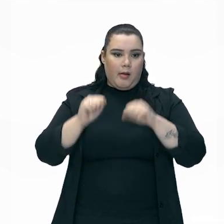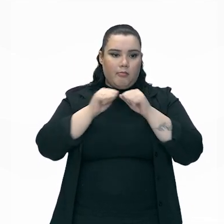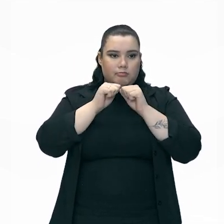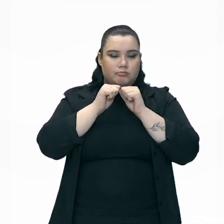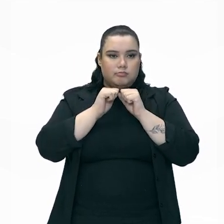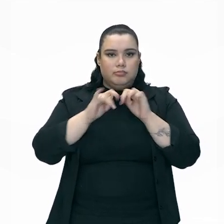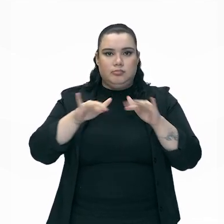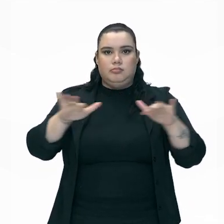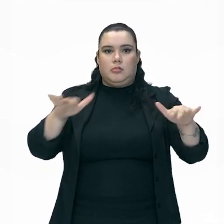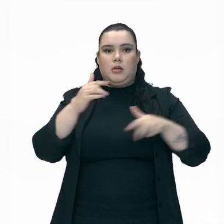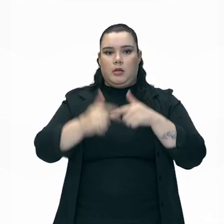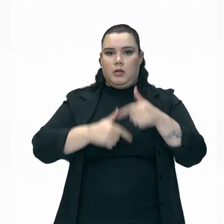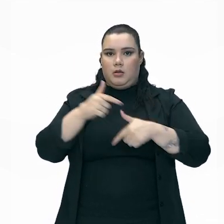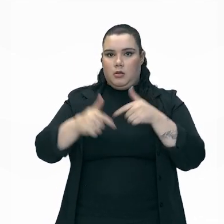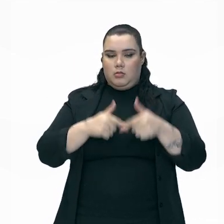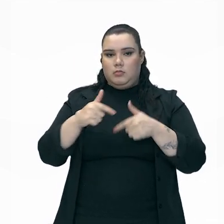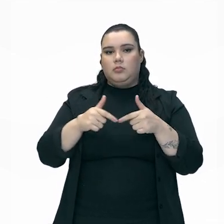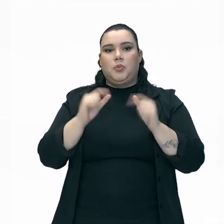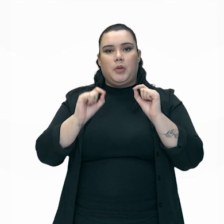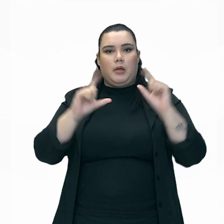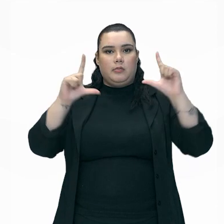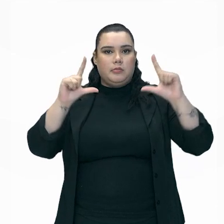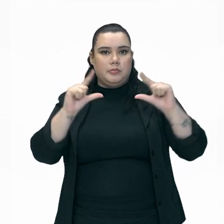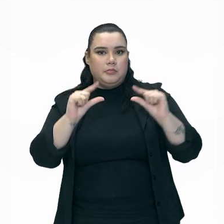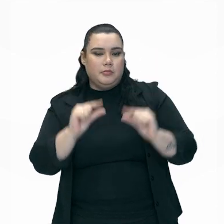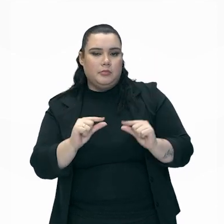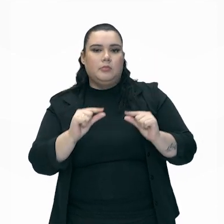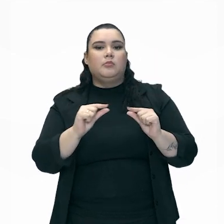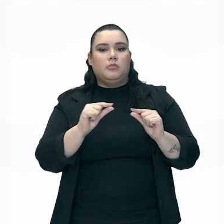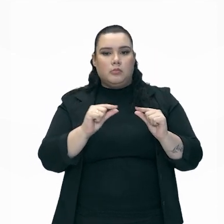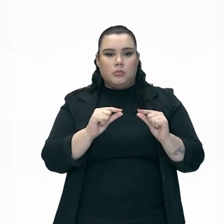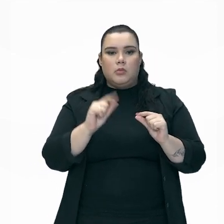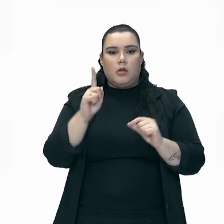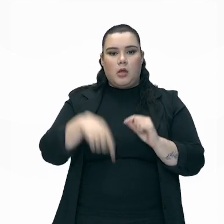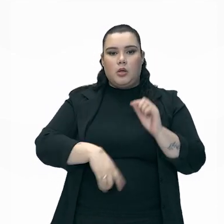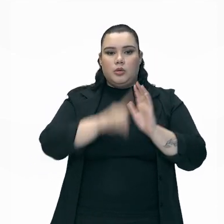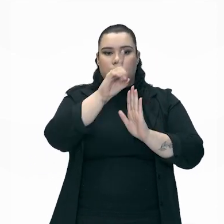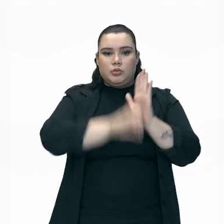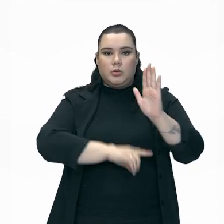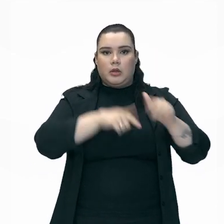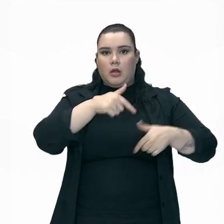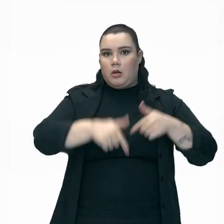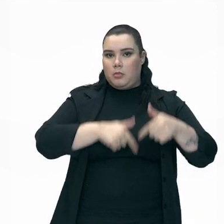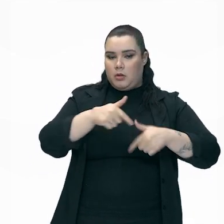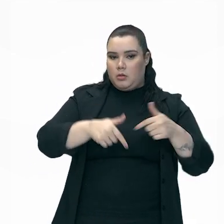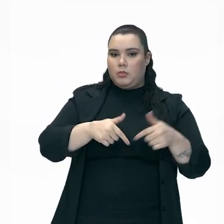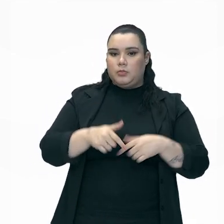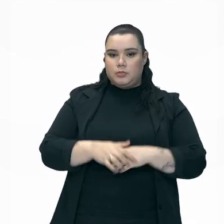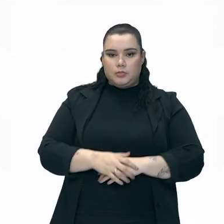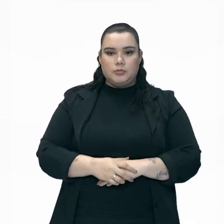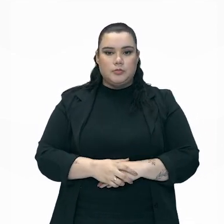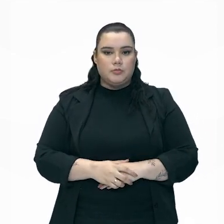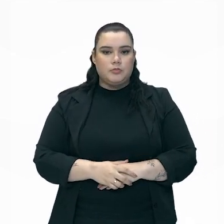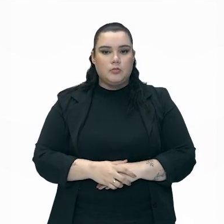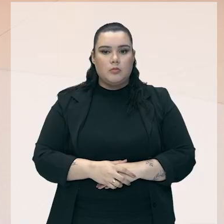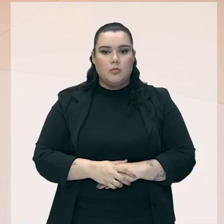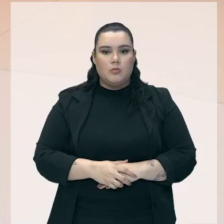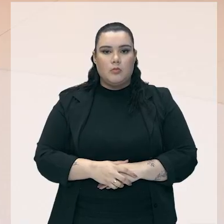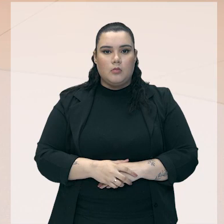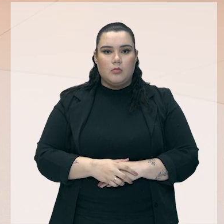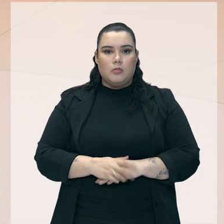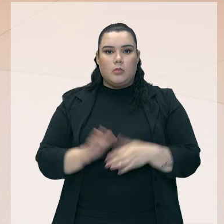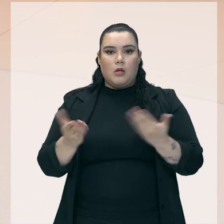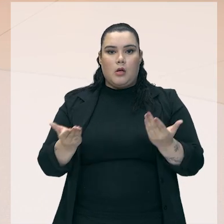do mercado de trabalho a reduzir cada vez mais os chamados direitos trabalhistas, né? A realidade